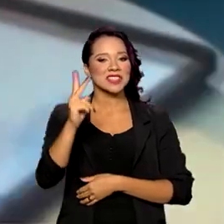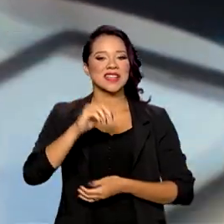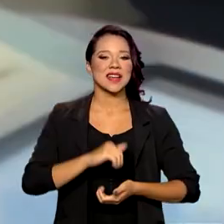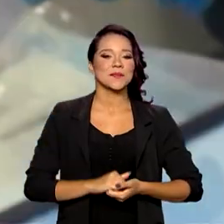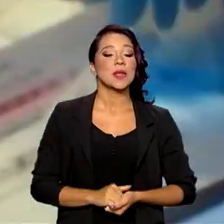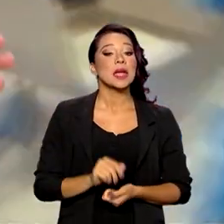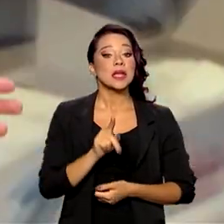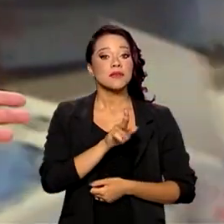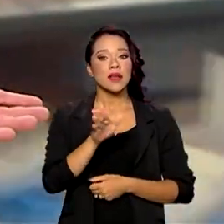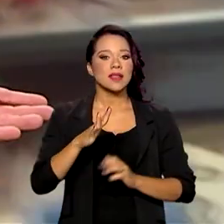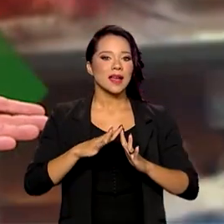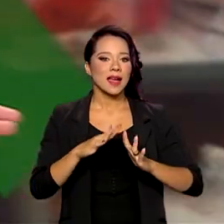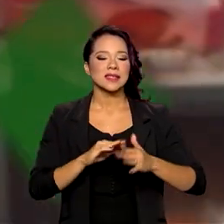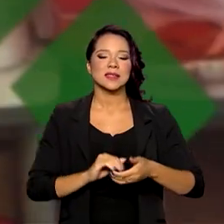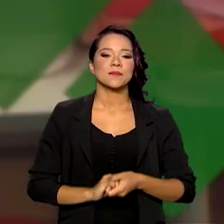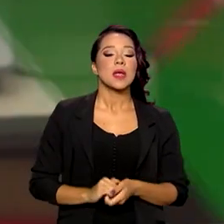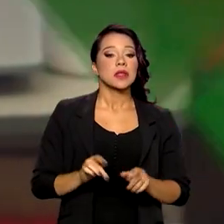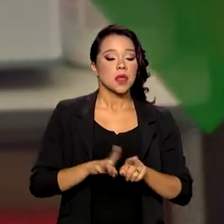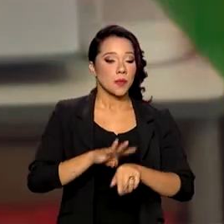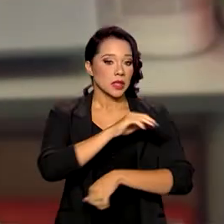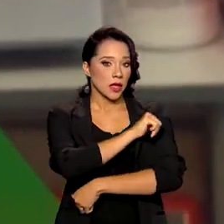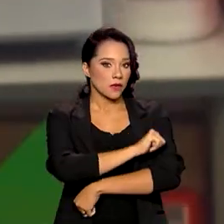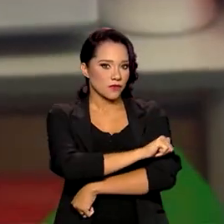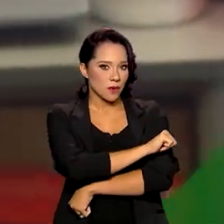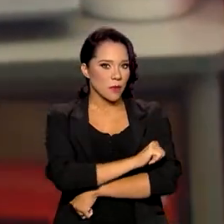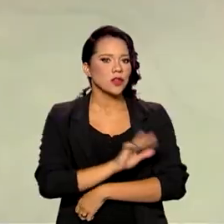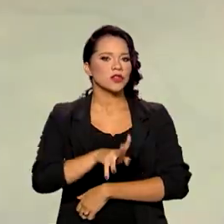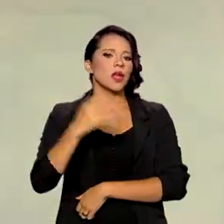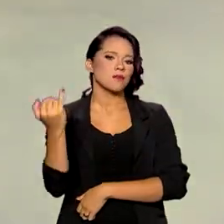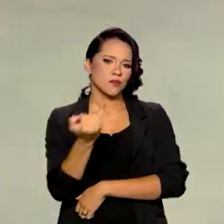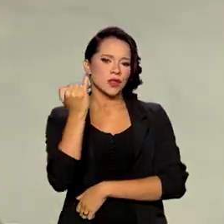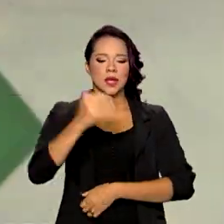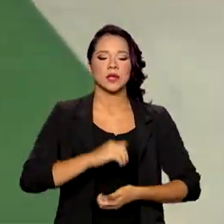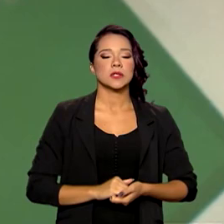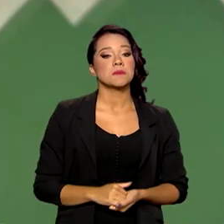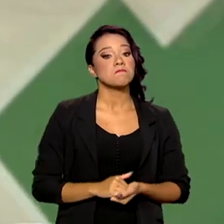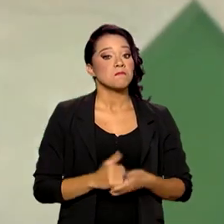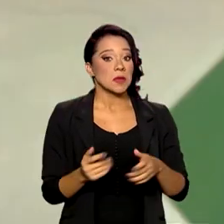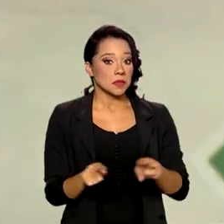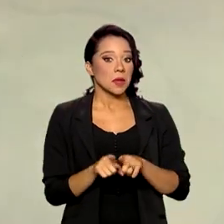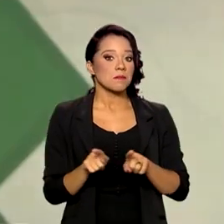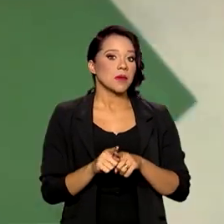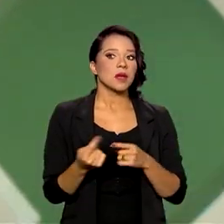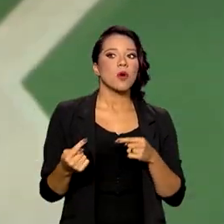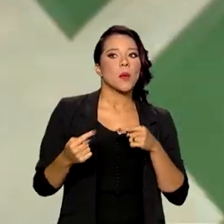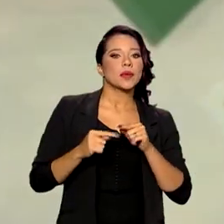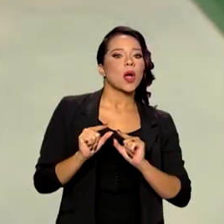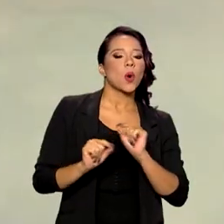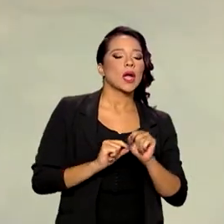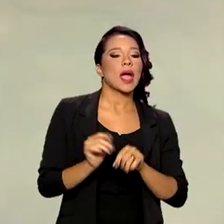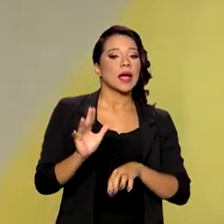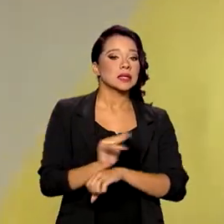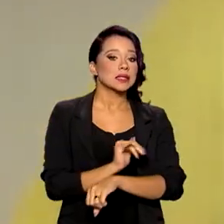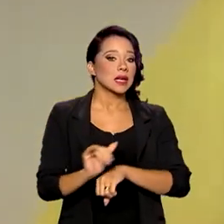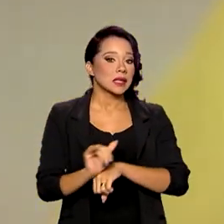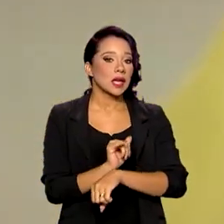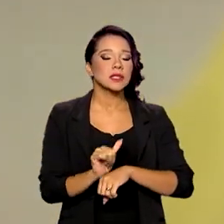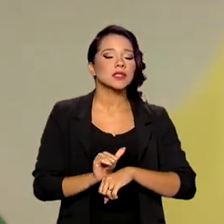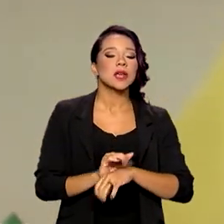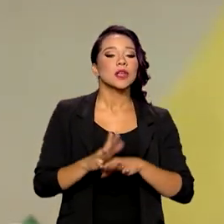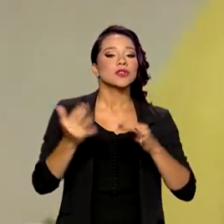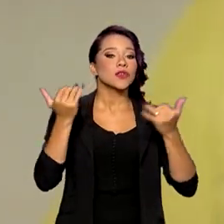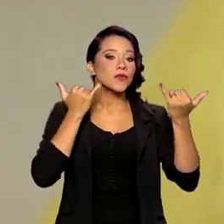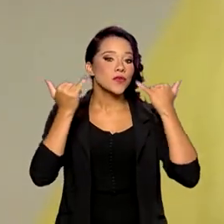brasileiros. Temos questão da enfermagem, que é fundamental, e associar-se a estratégias de